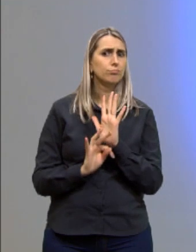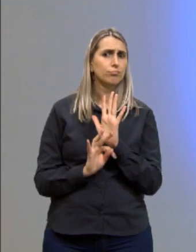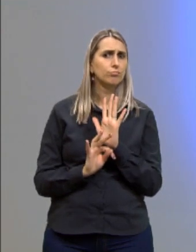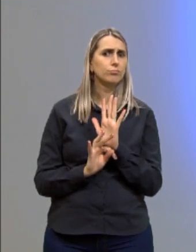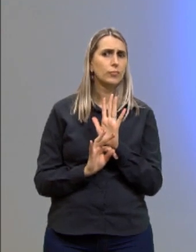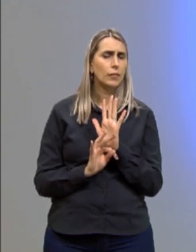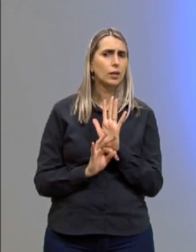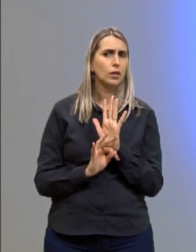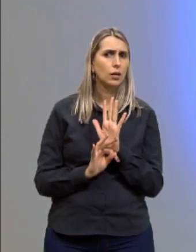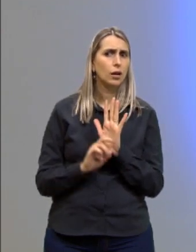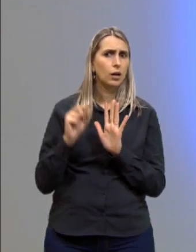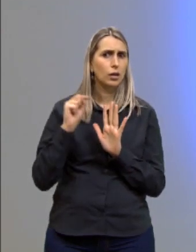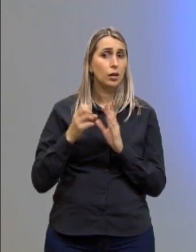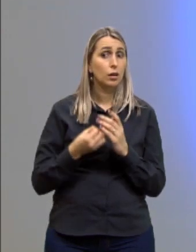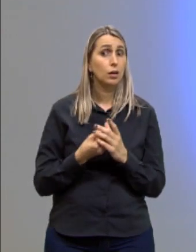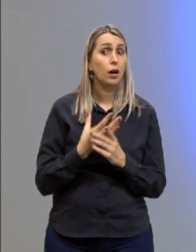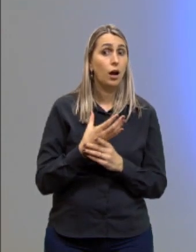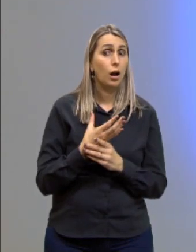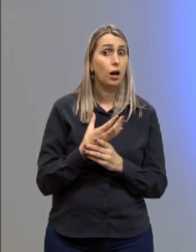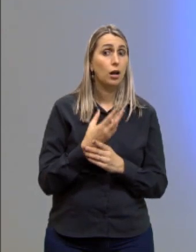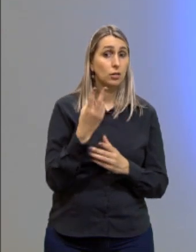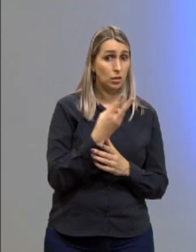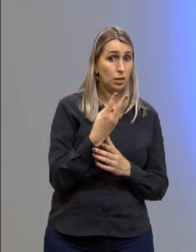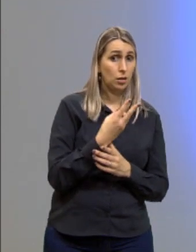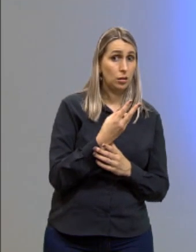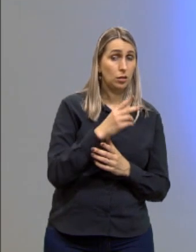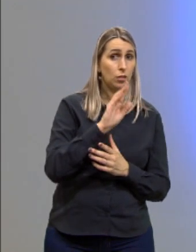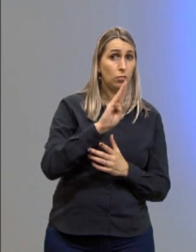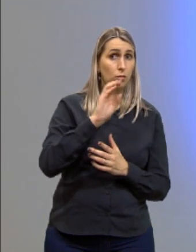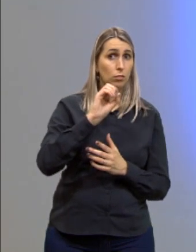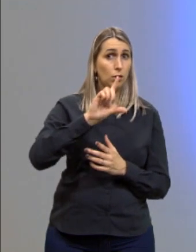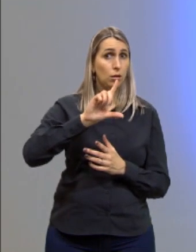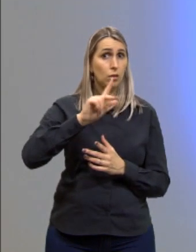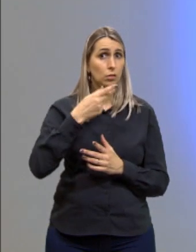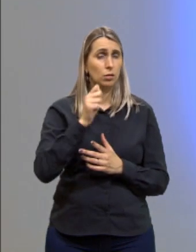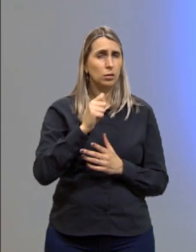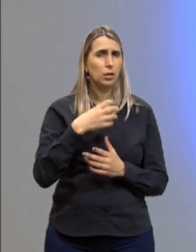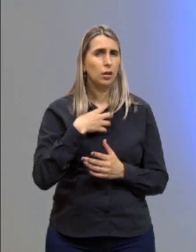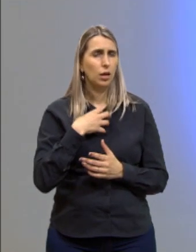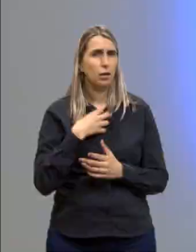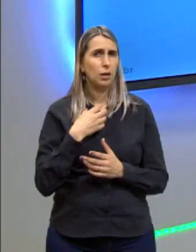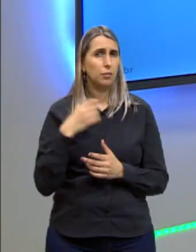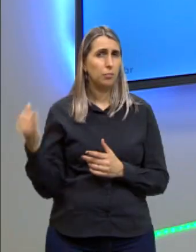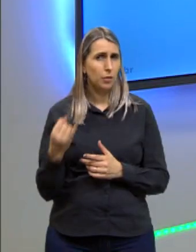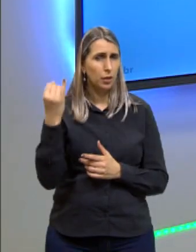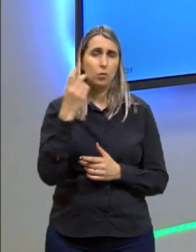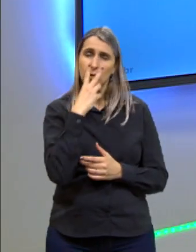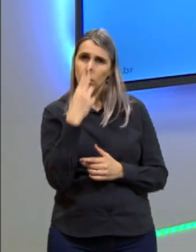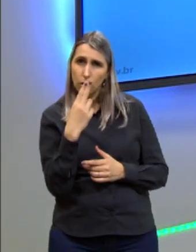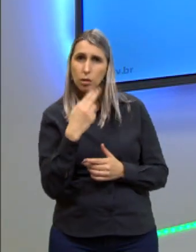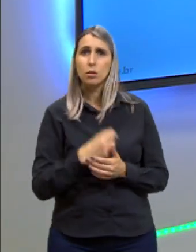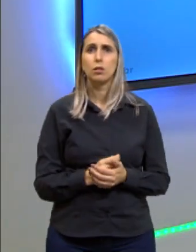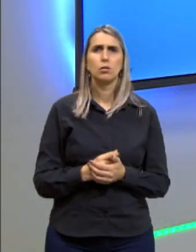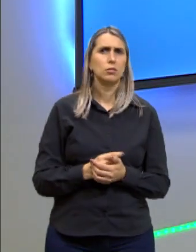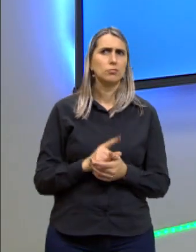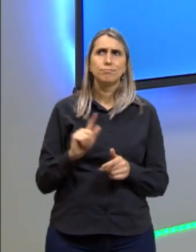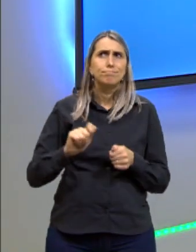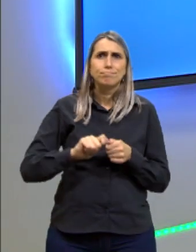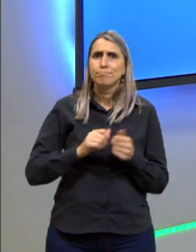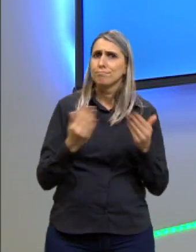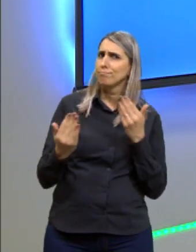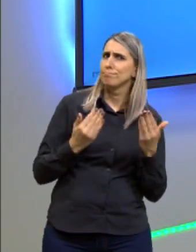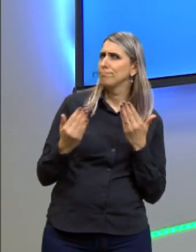que a criação dessas duas bolhas aqui, elas têm a mesma relevância, porque ele não faz uma